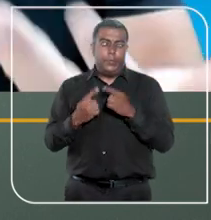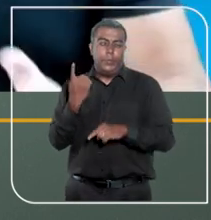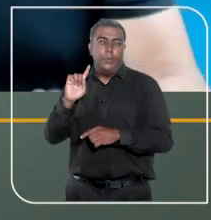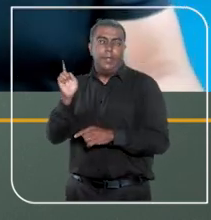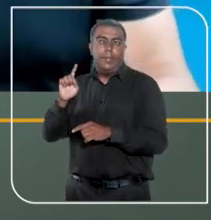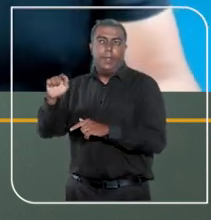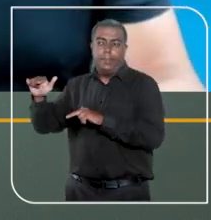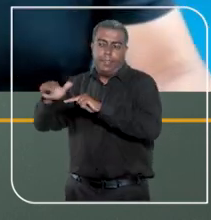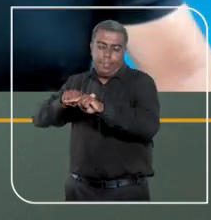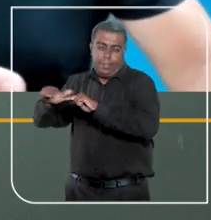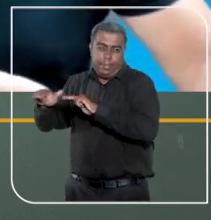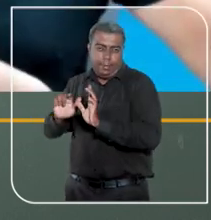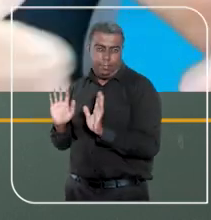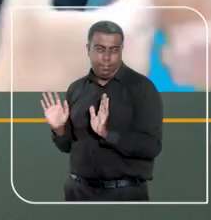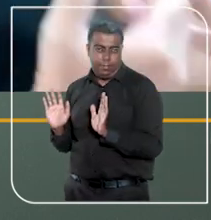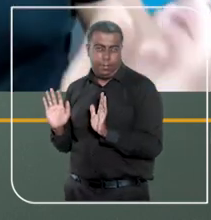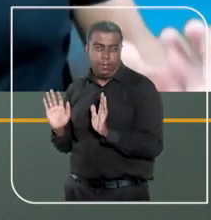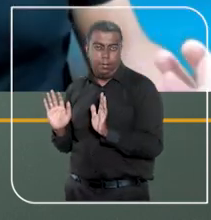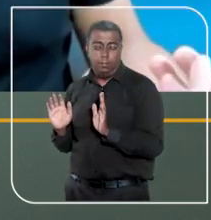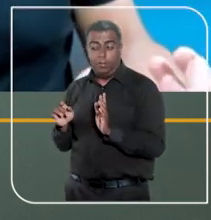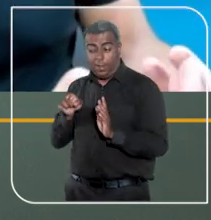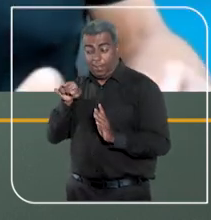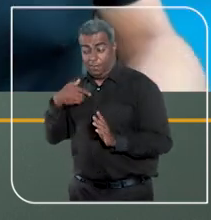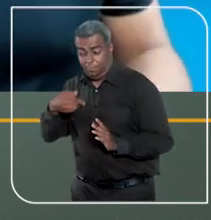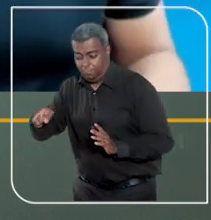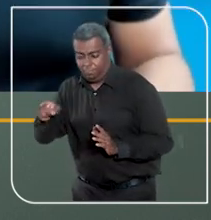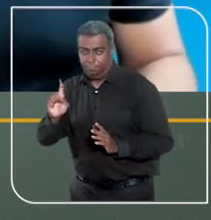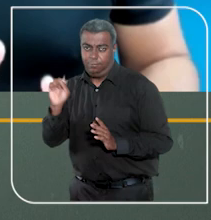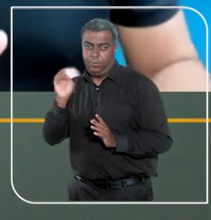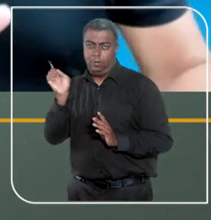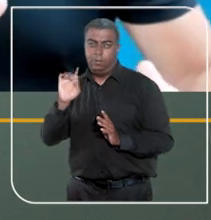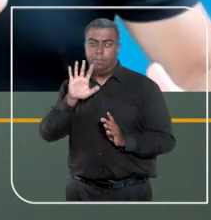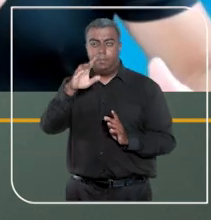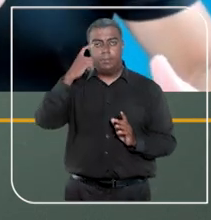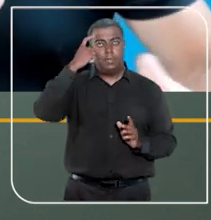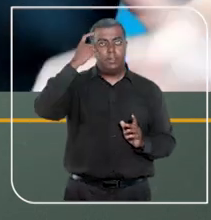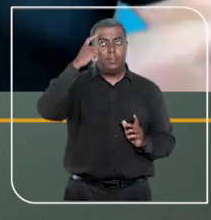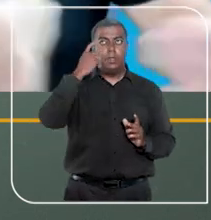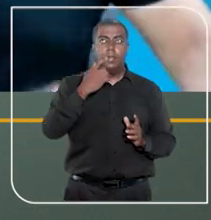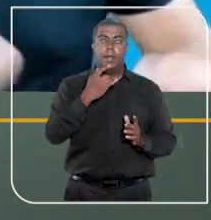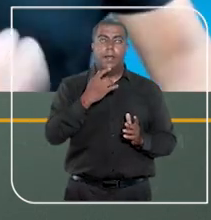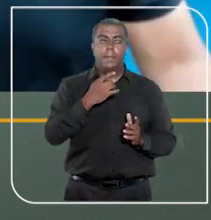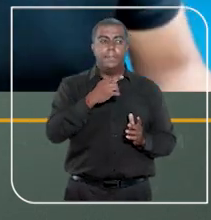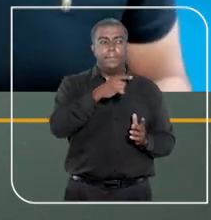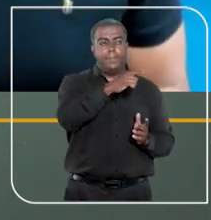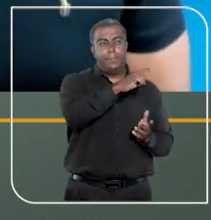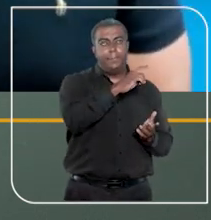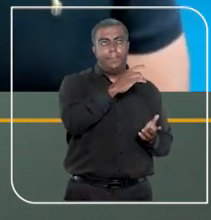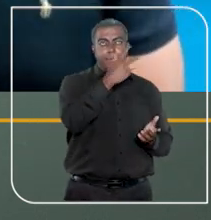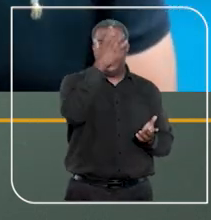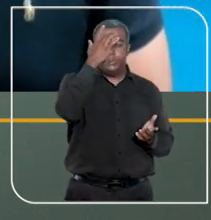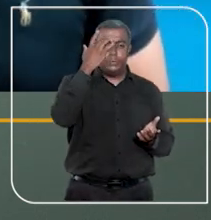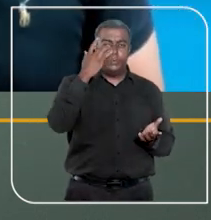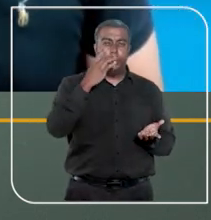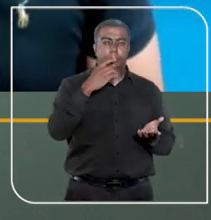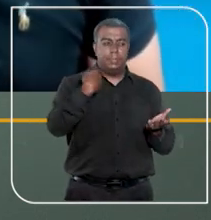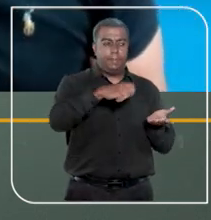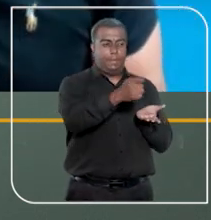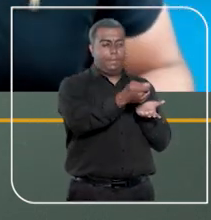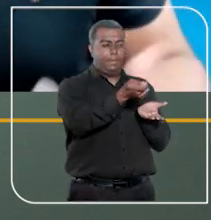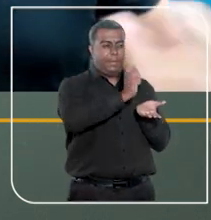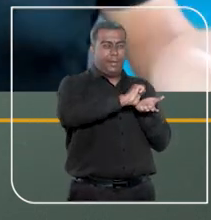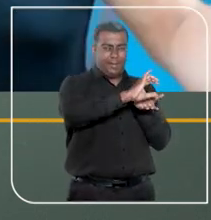questões relacionadas ao trabalho e está pensando, por exemplo, numa questão de